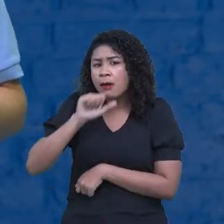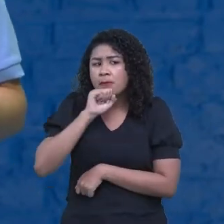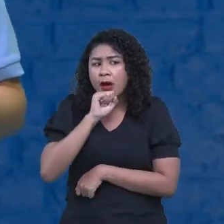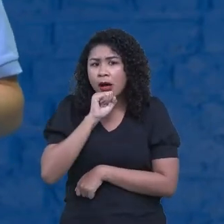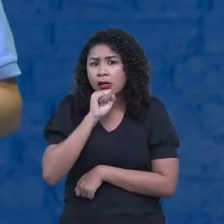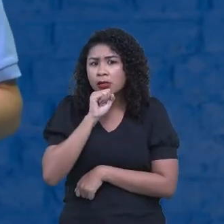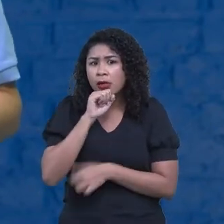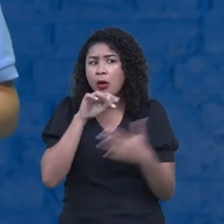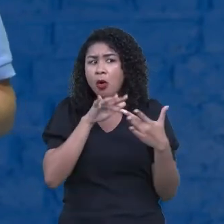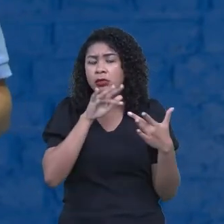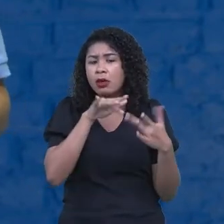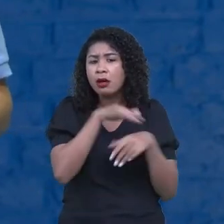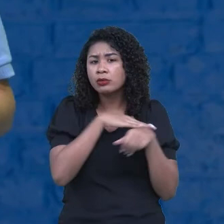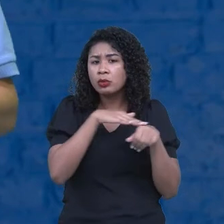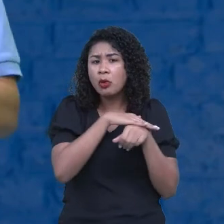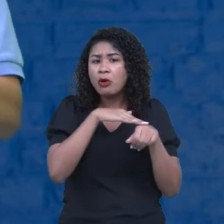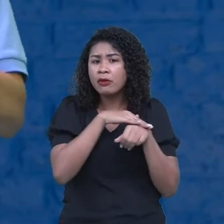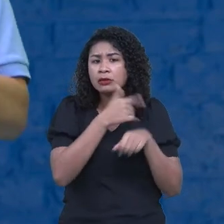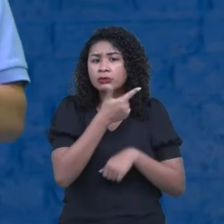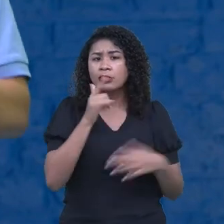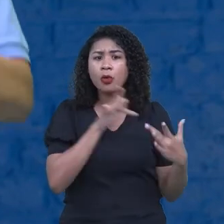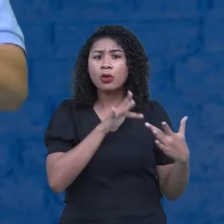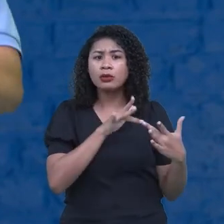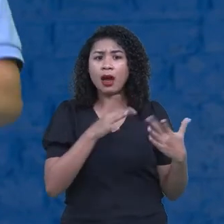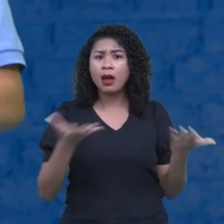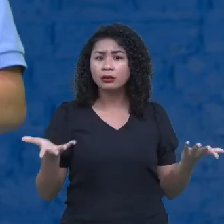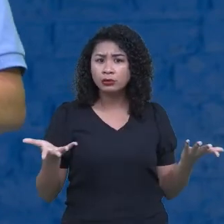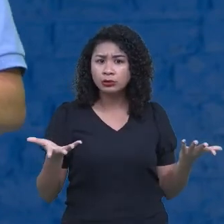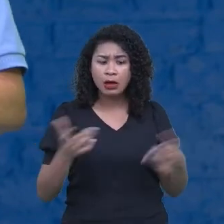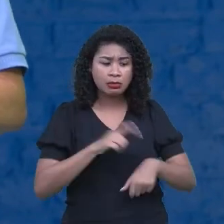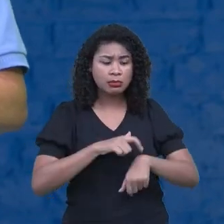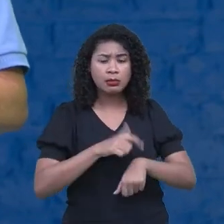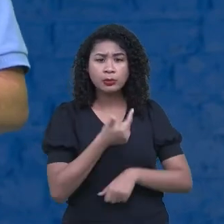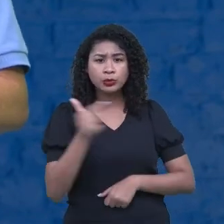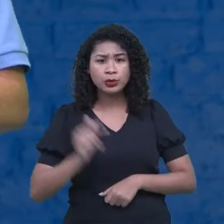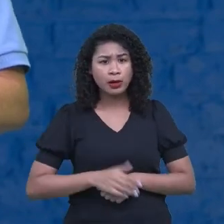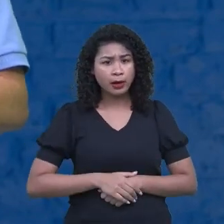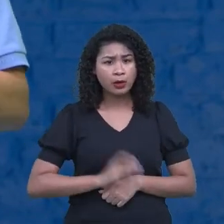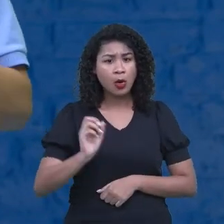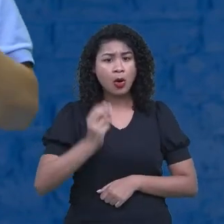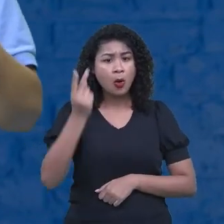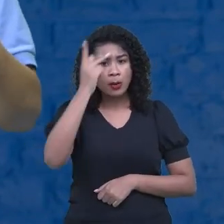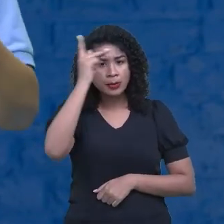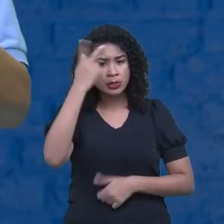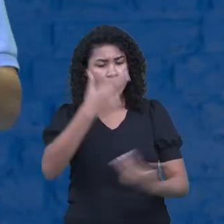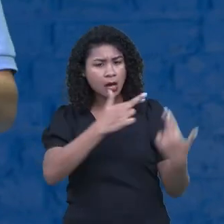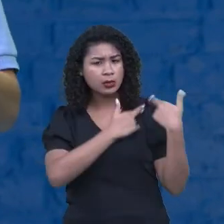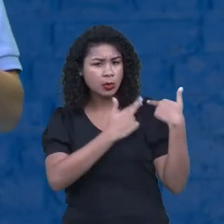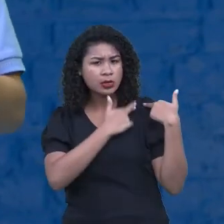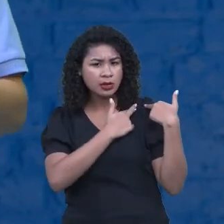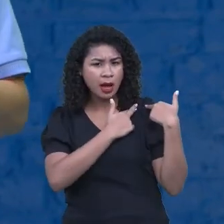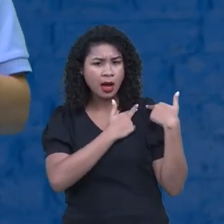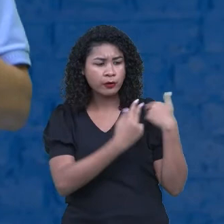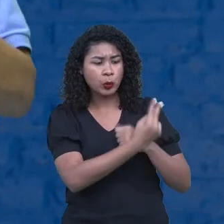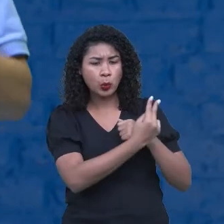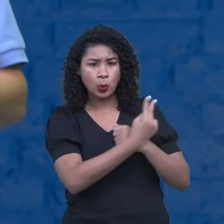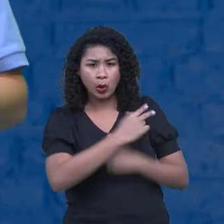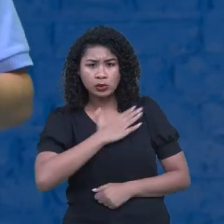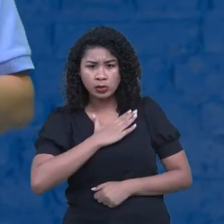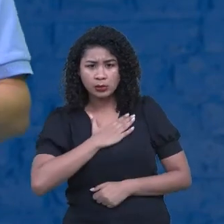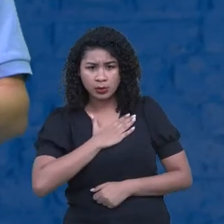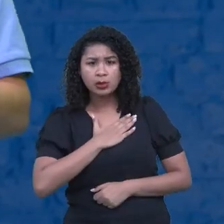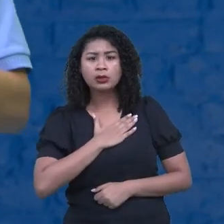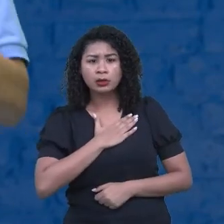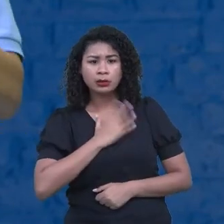conversar com o responsável, pessoa que cuida de mim. Não precisa ser o pai ou a mãe, mas sim a pessoa que cuida de mim, a pessoa que